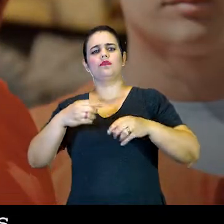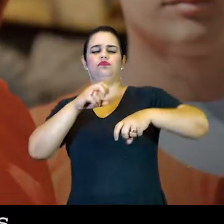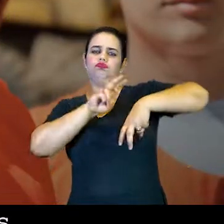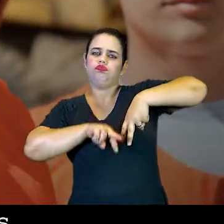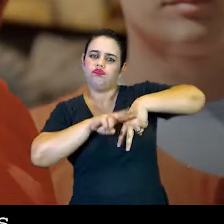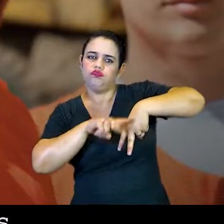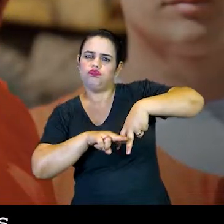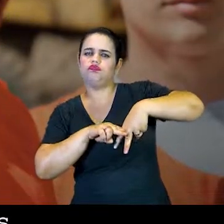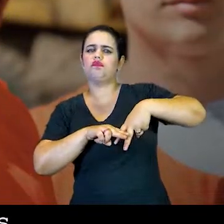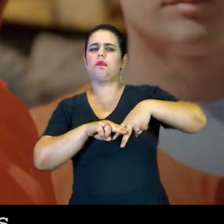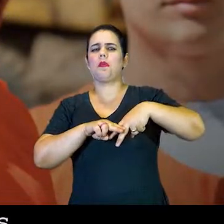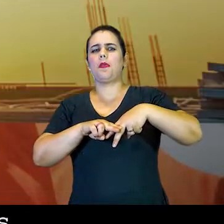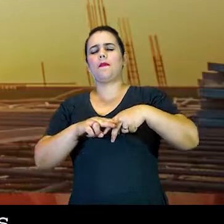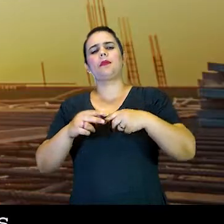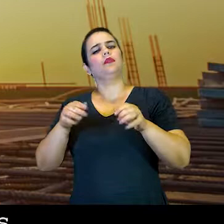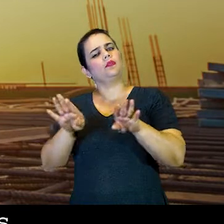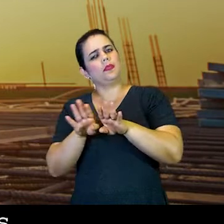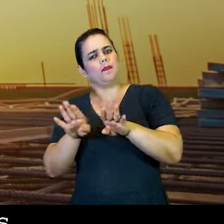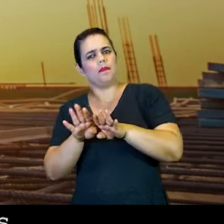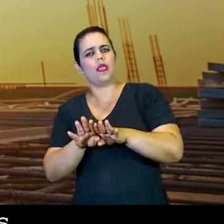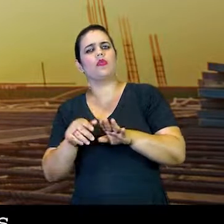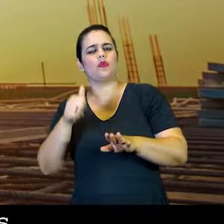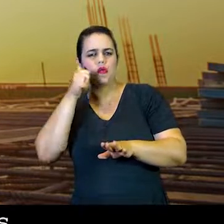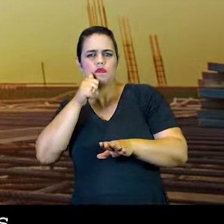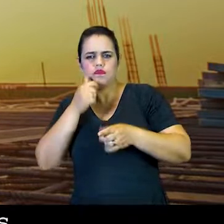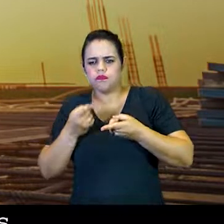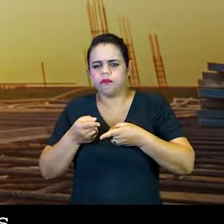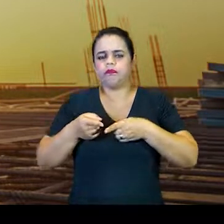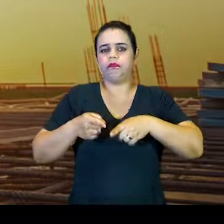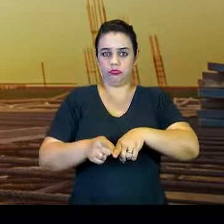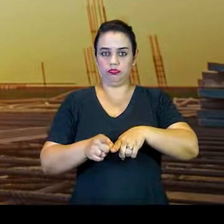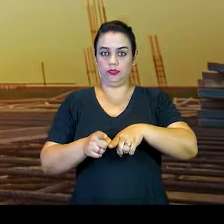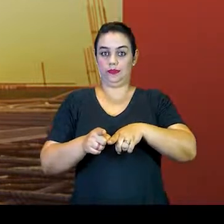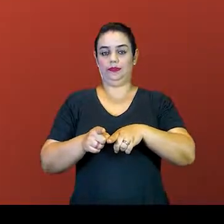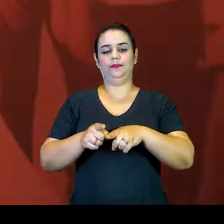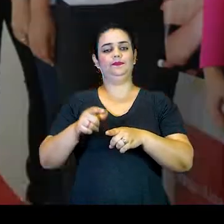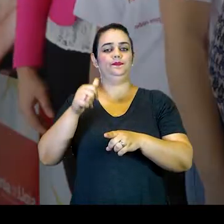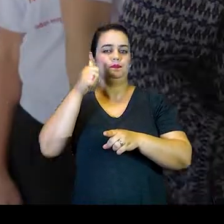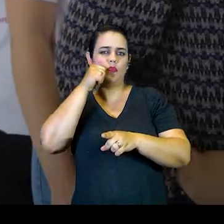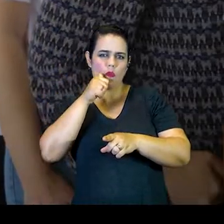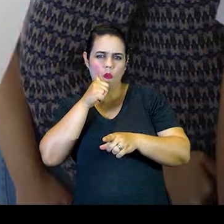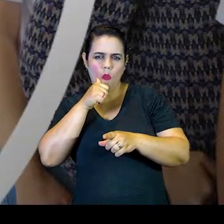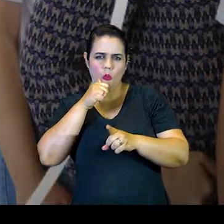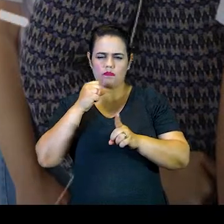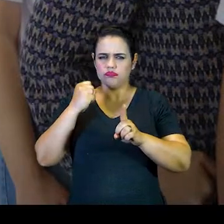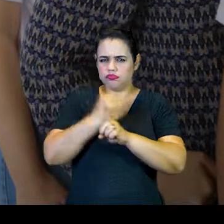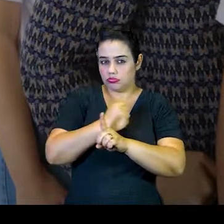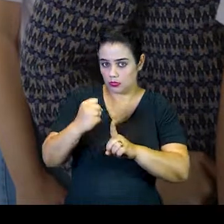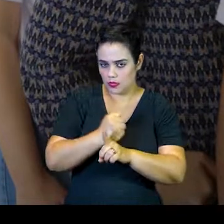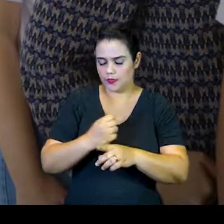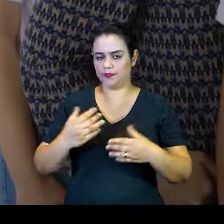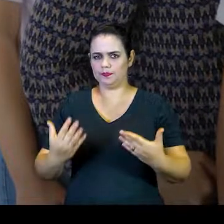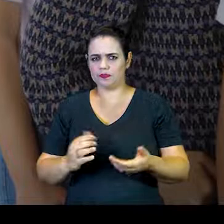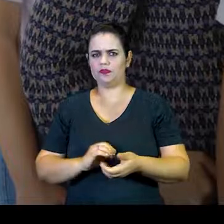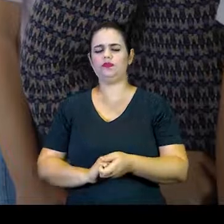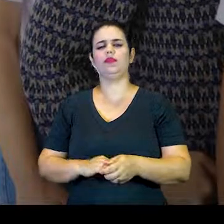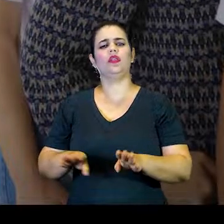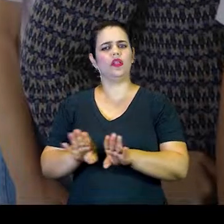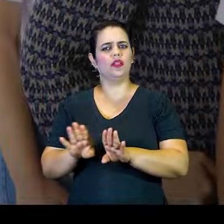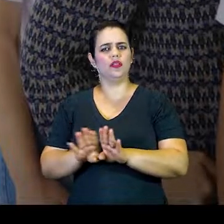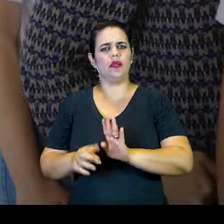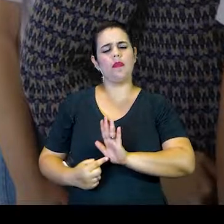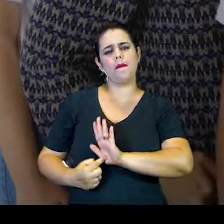O público-alvo são trabalhadores e trabalhadoras da construção civil. E o Mãos Empenhadas contra a